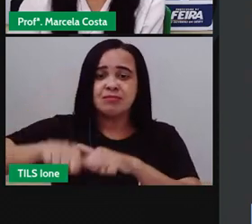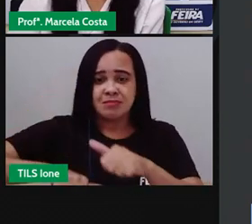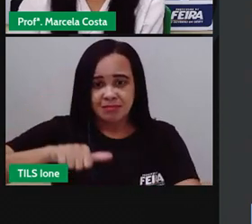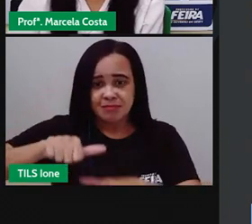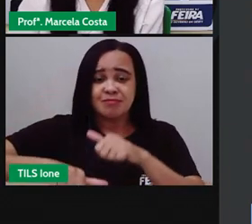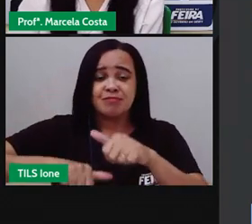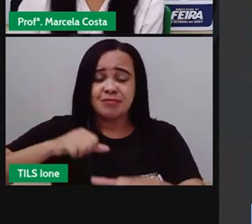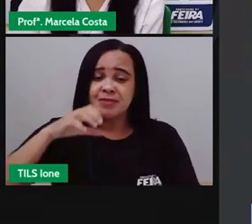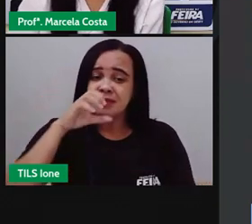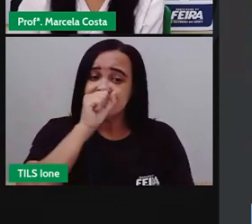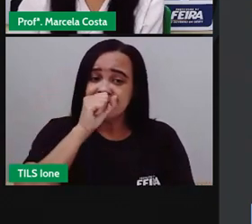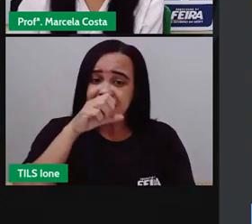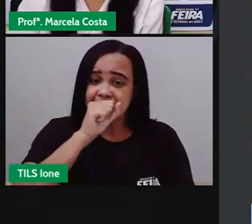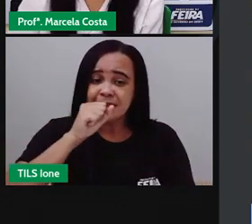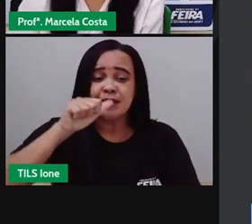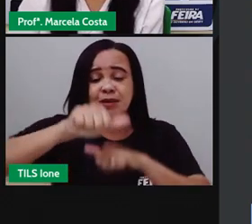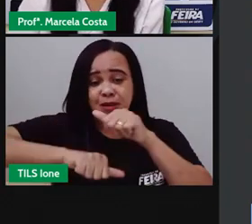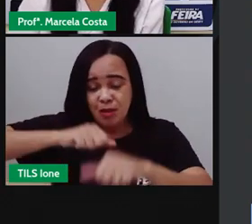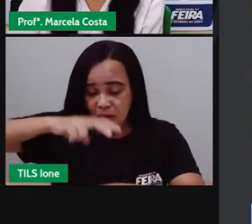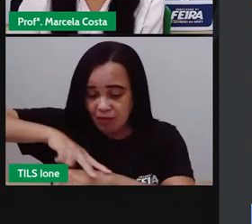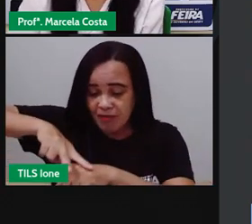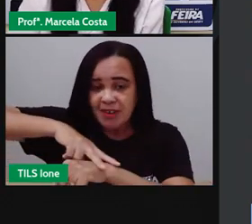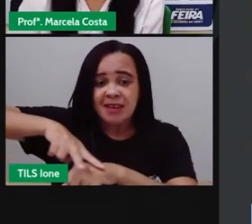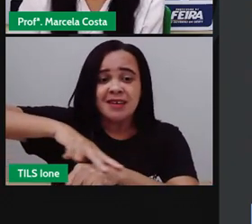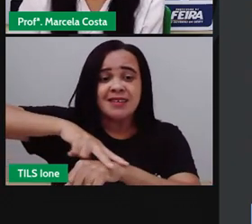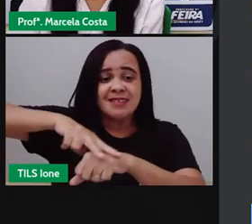De laranja para verde.